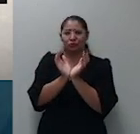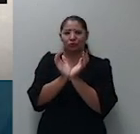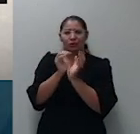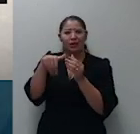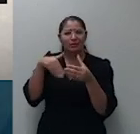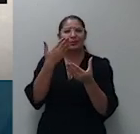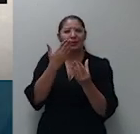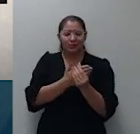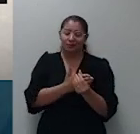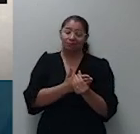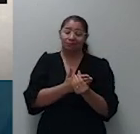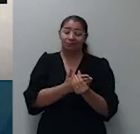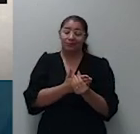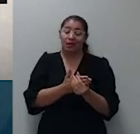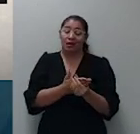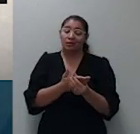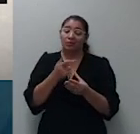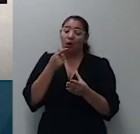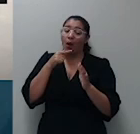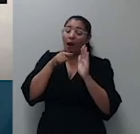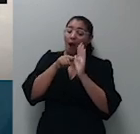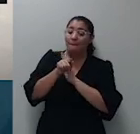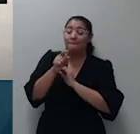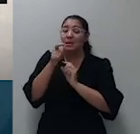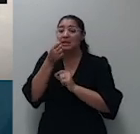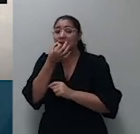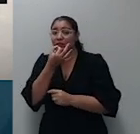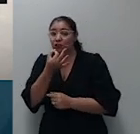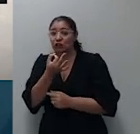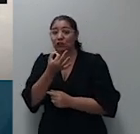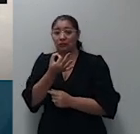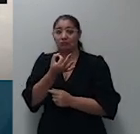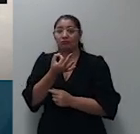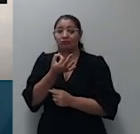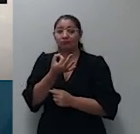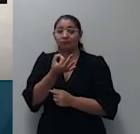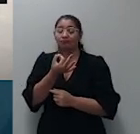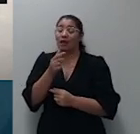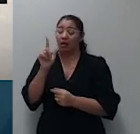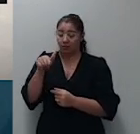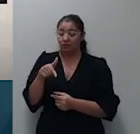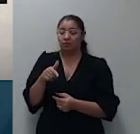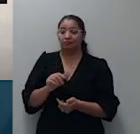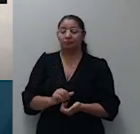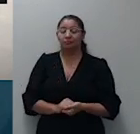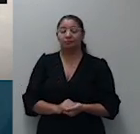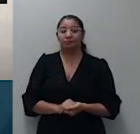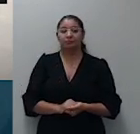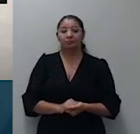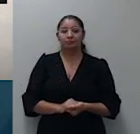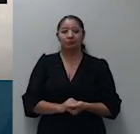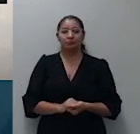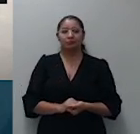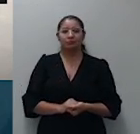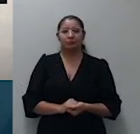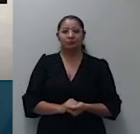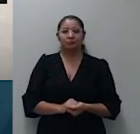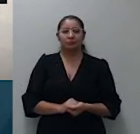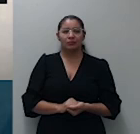minha proposta bem objetiva é na questão de ordem com fundamento no artigo